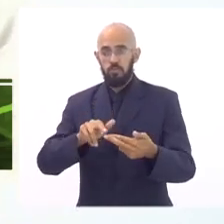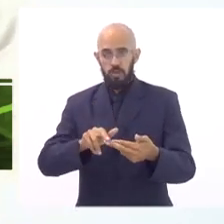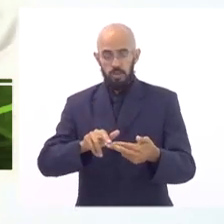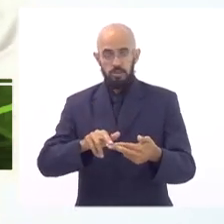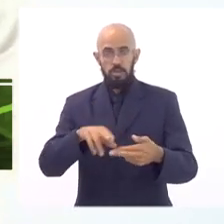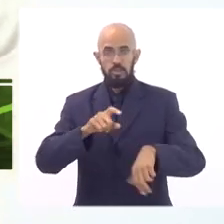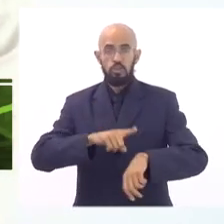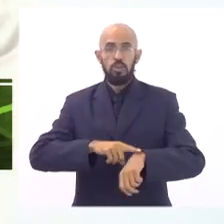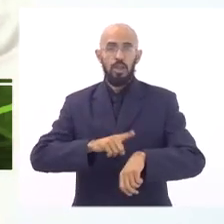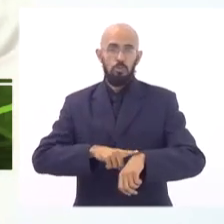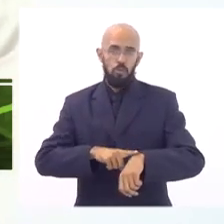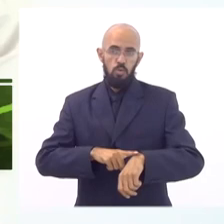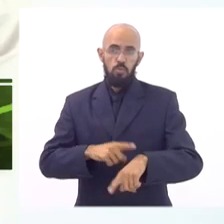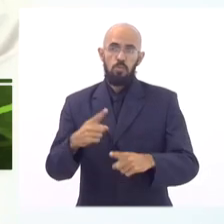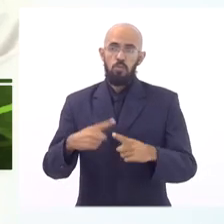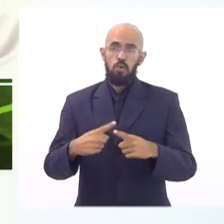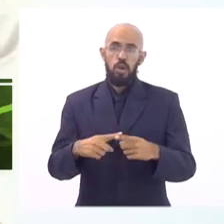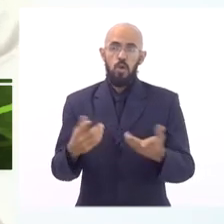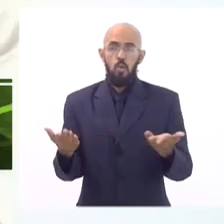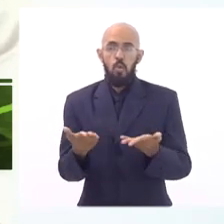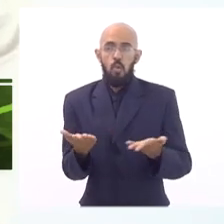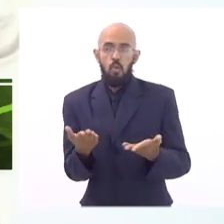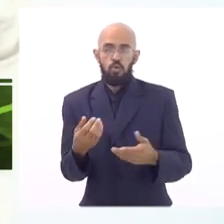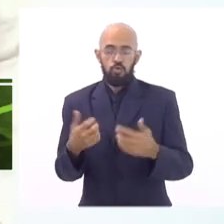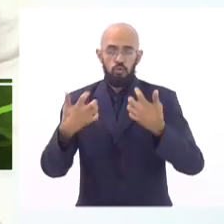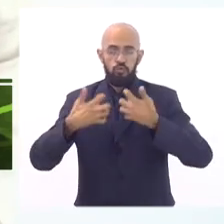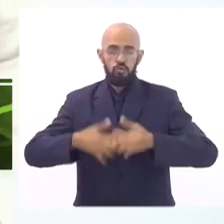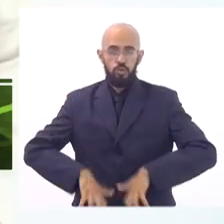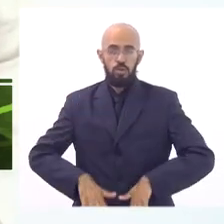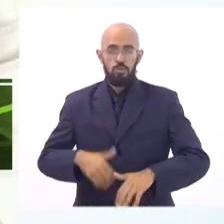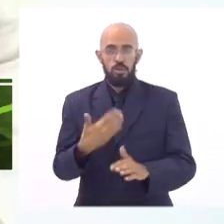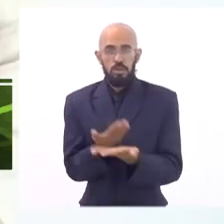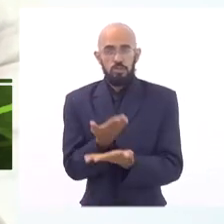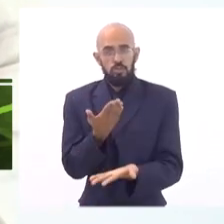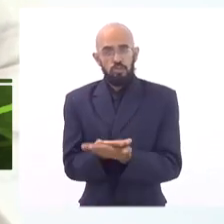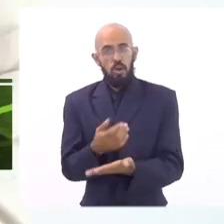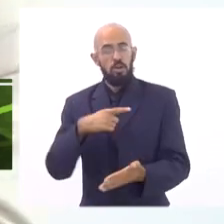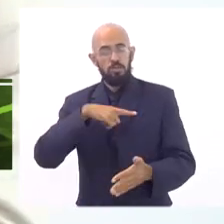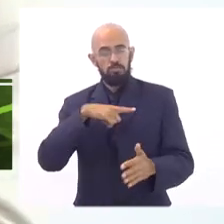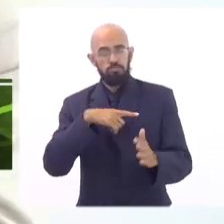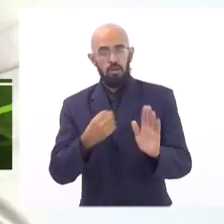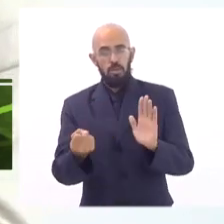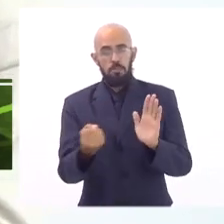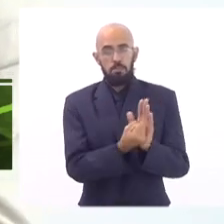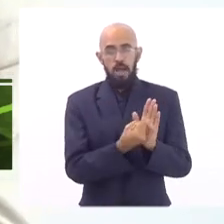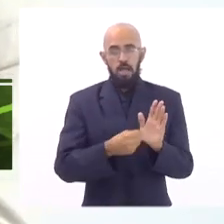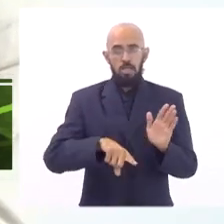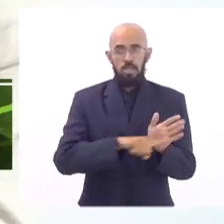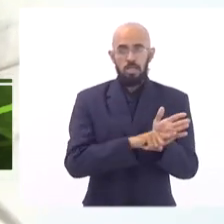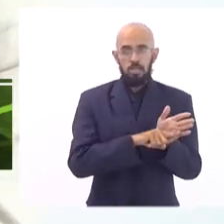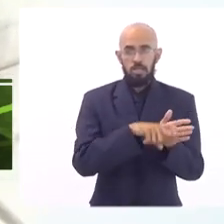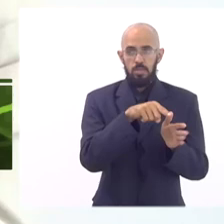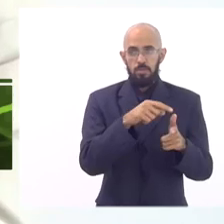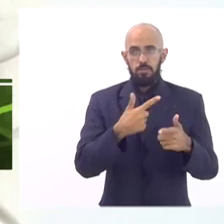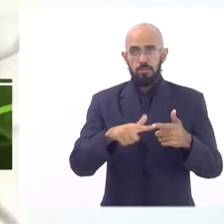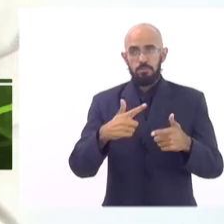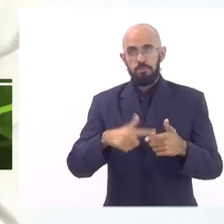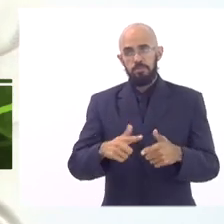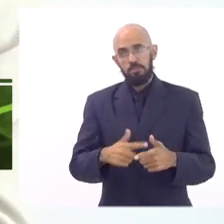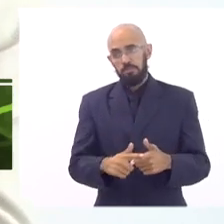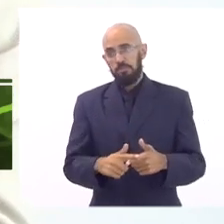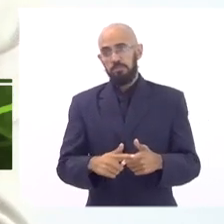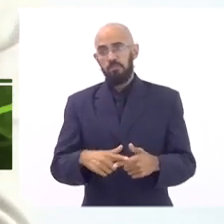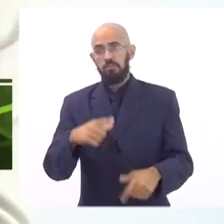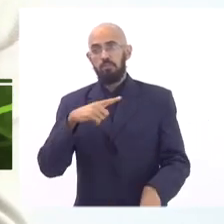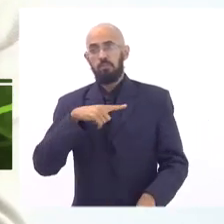porque hoje o funcionamento das escolas já está bastante impactada por essa questão então a gente tem aí